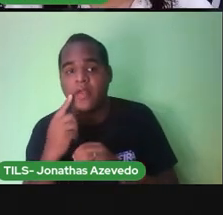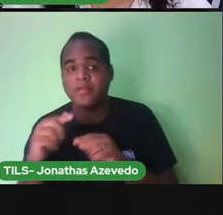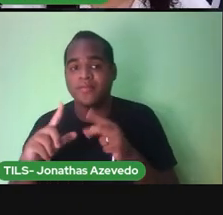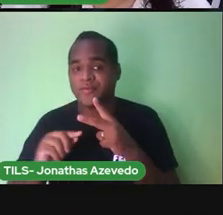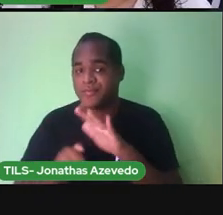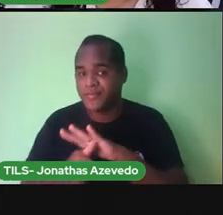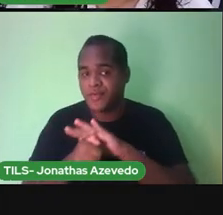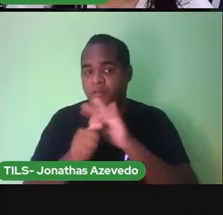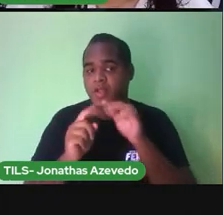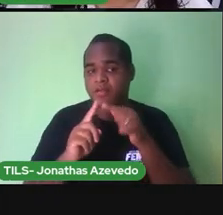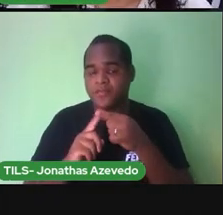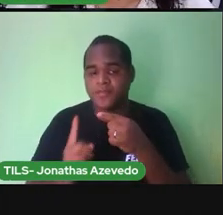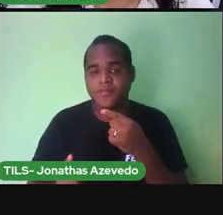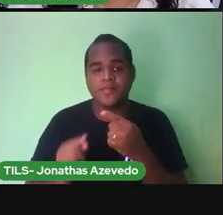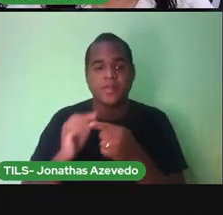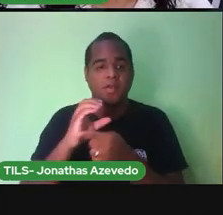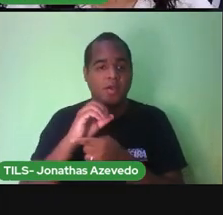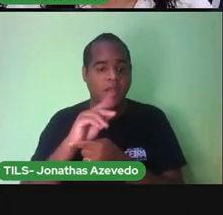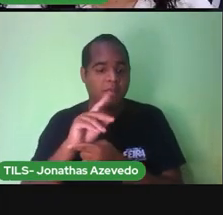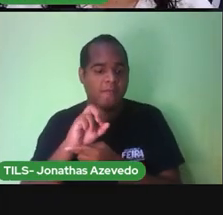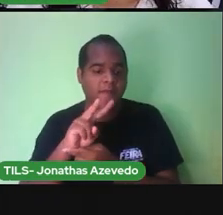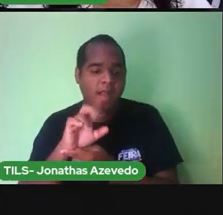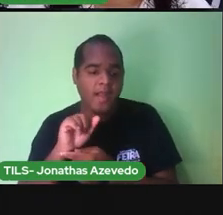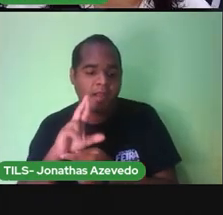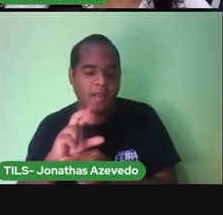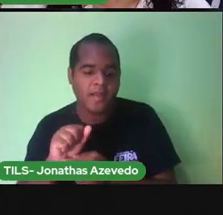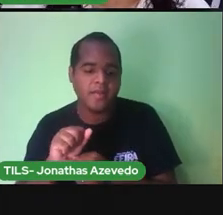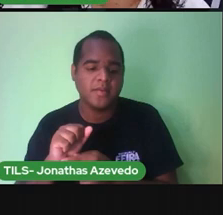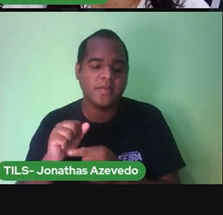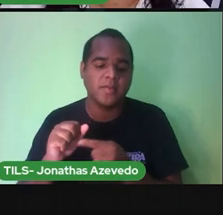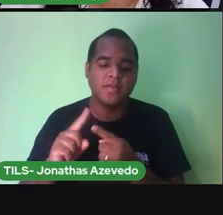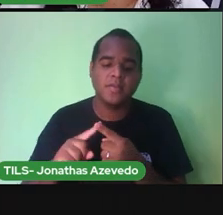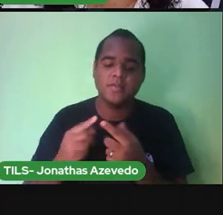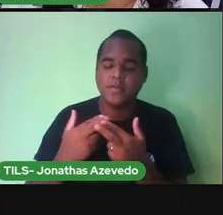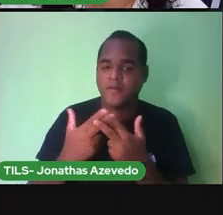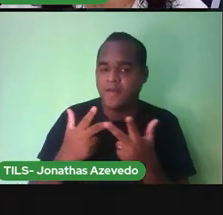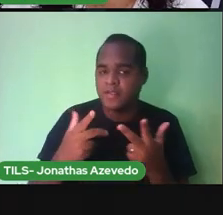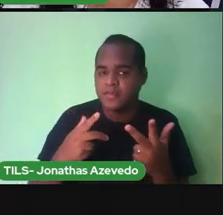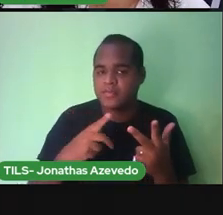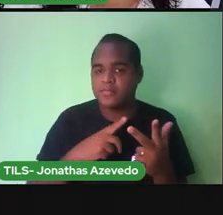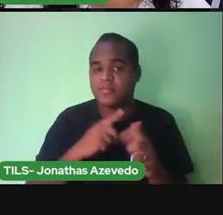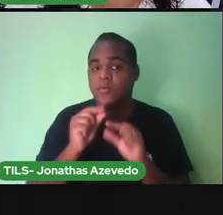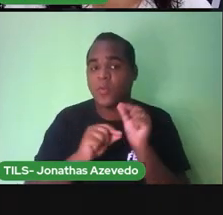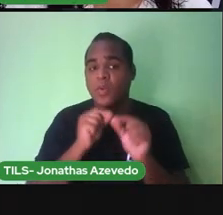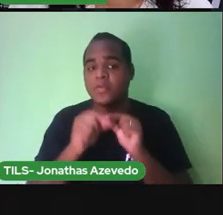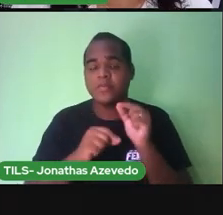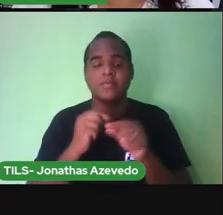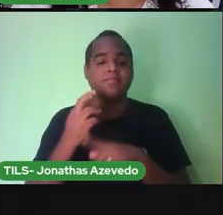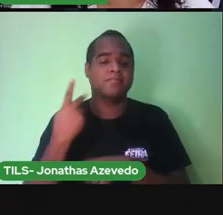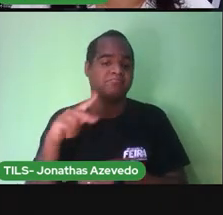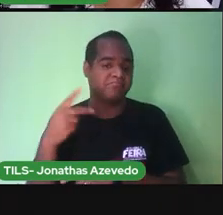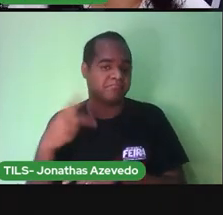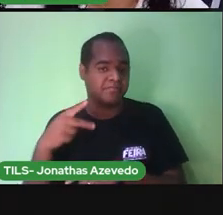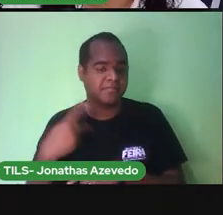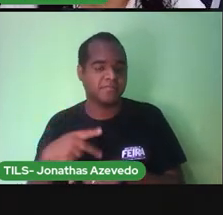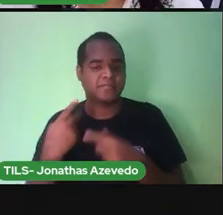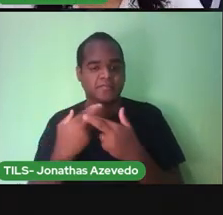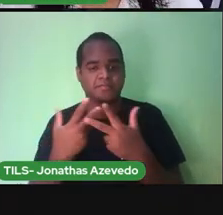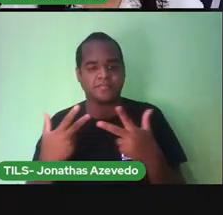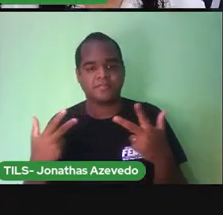porquistinho, o guariba e o macaco prego, um em cima das costas do outro, me esperando.